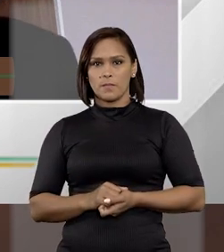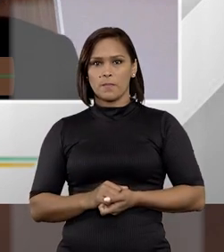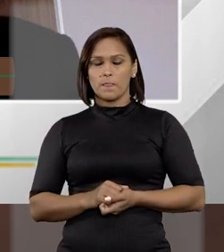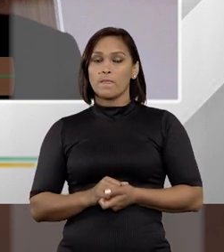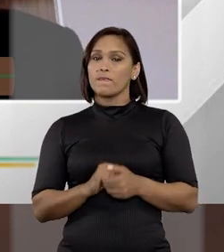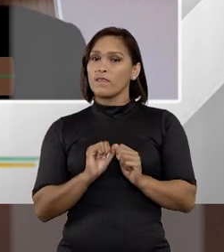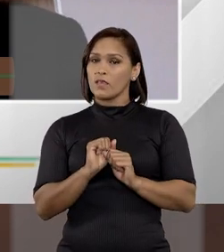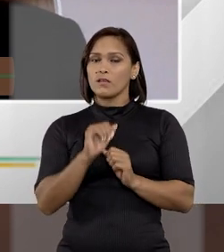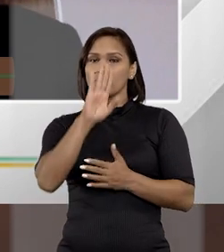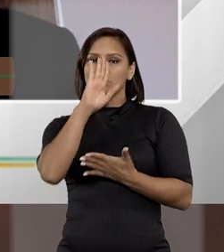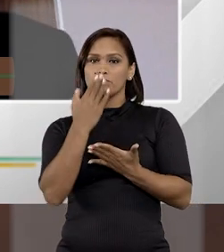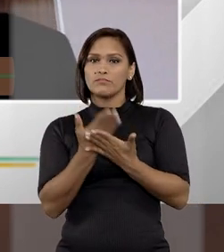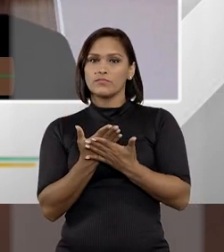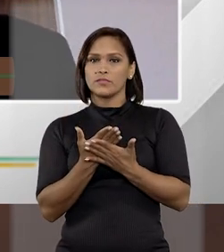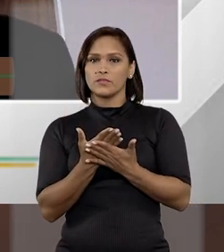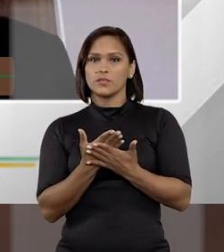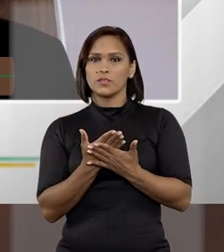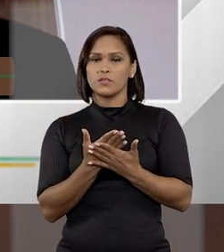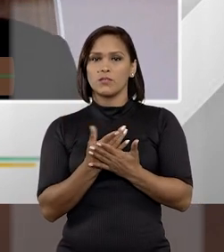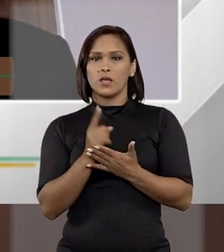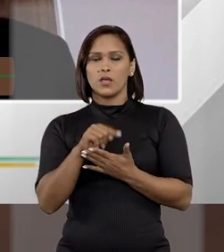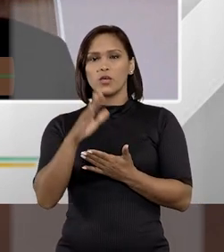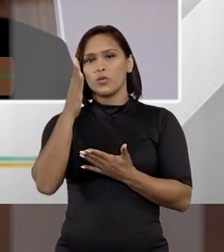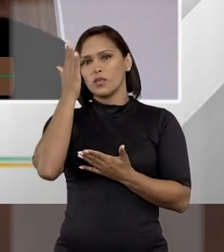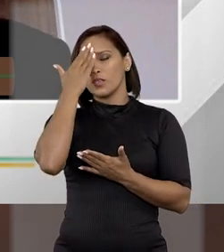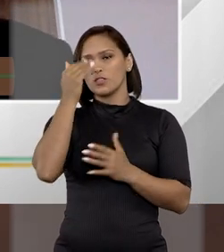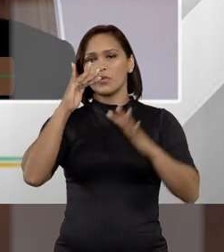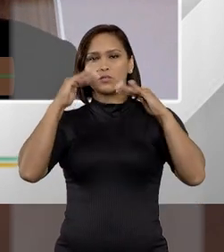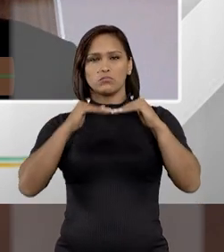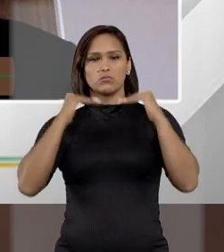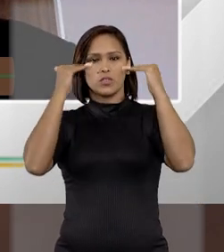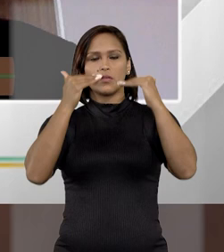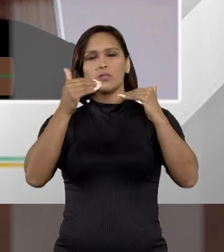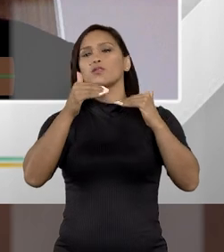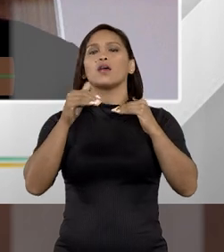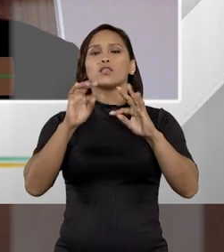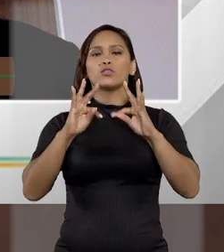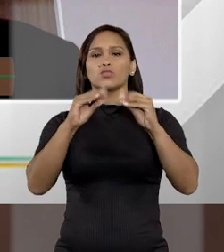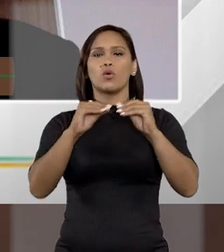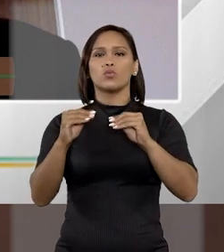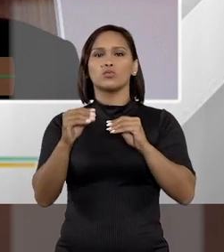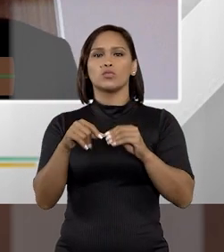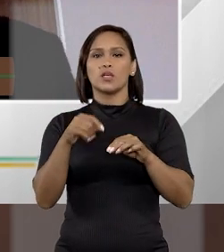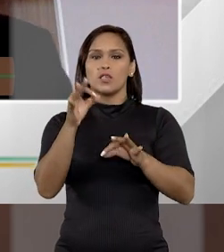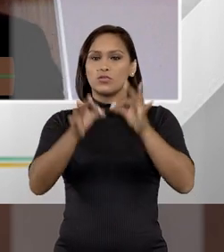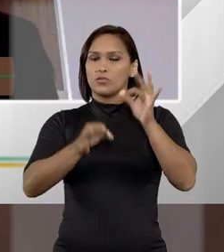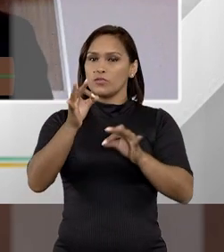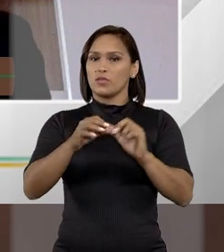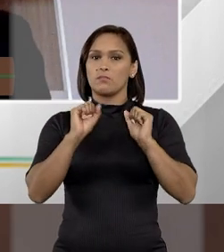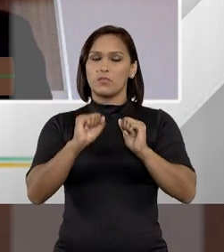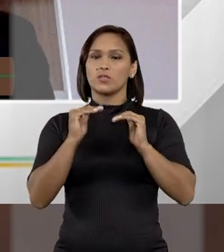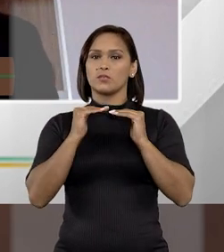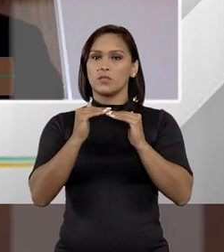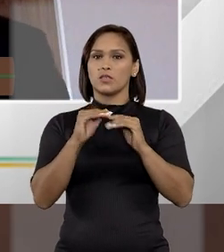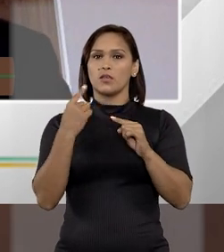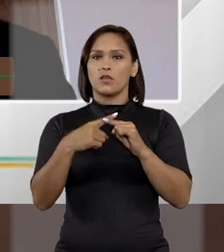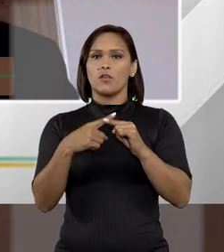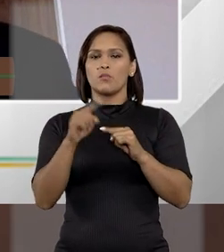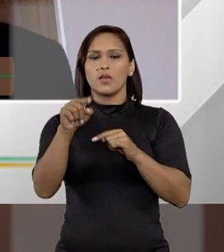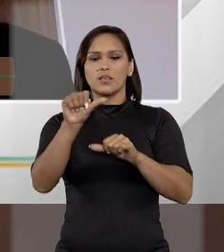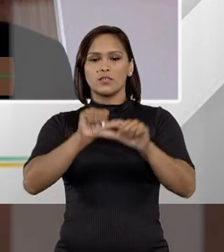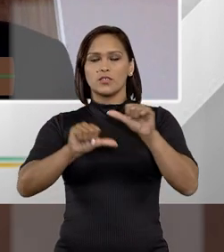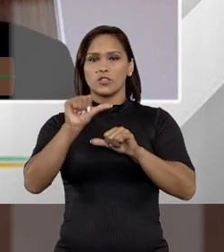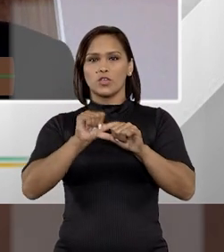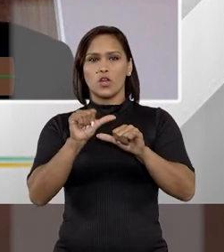e espero que o entendimento dos tribunais superiores, né, eles acabem se mantendo, porque essa